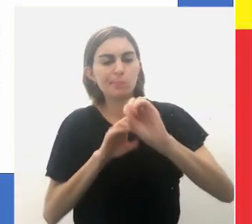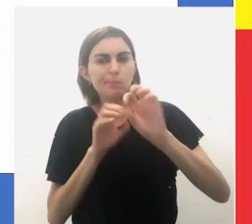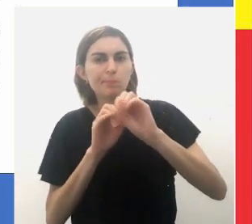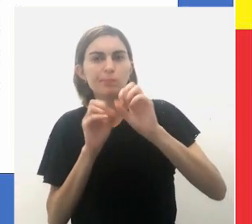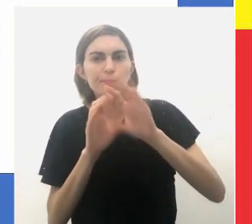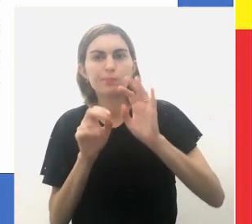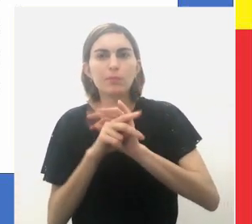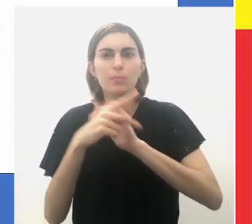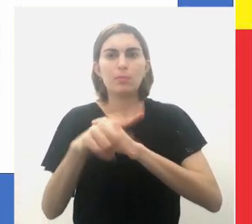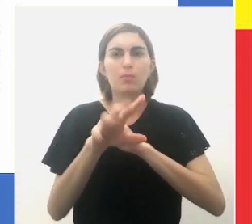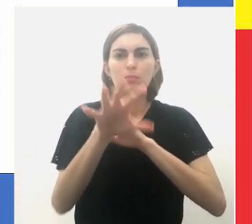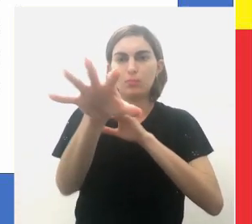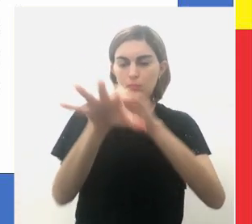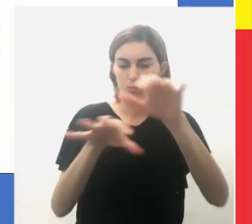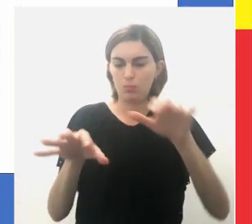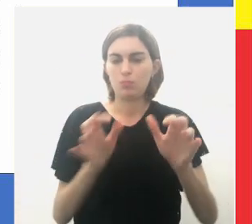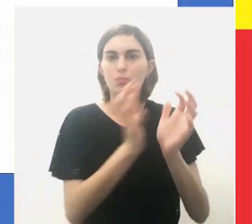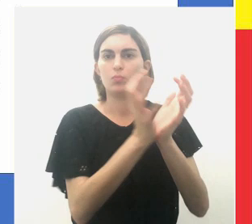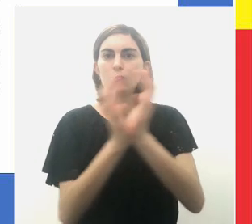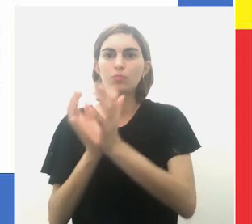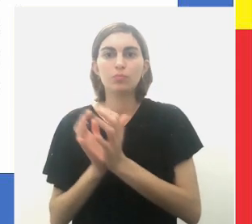catequizados e repartidos.